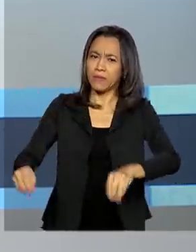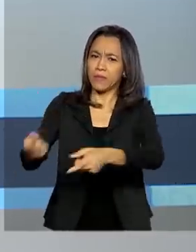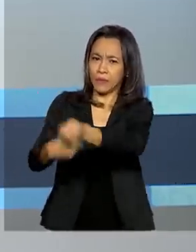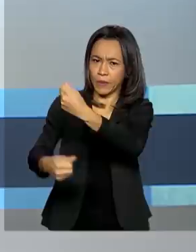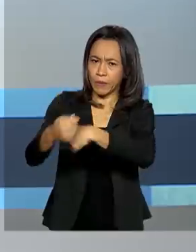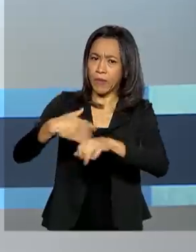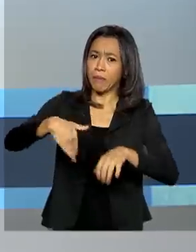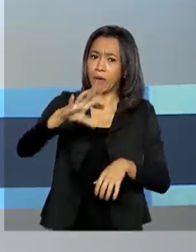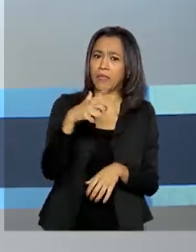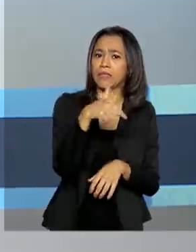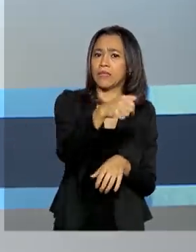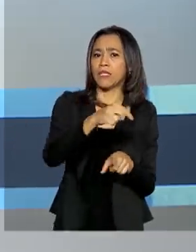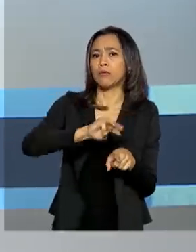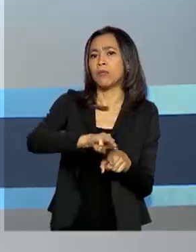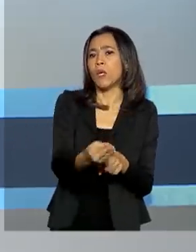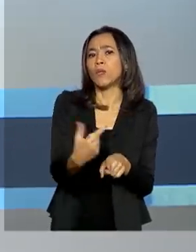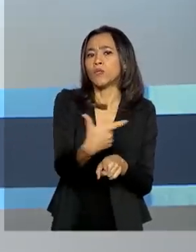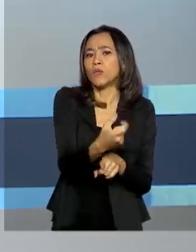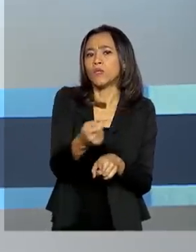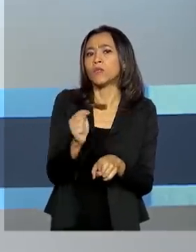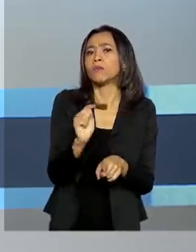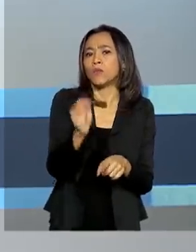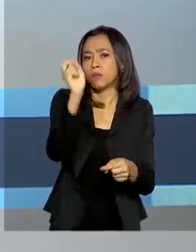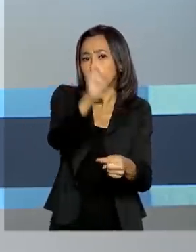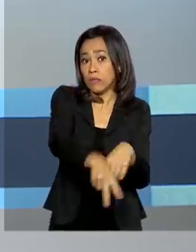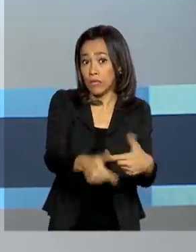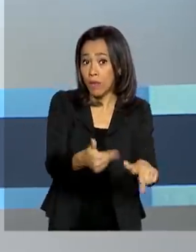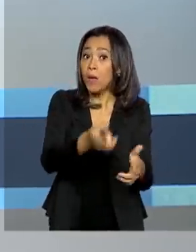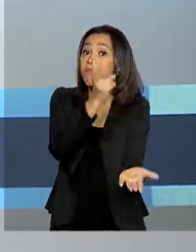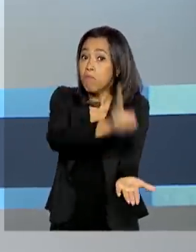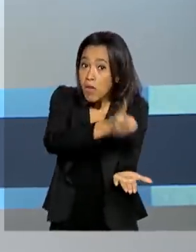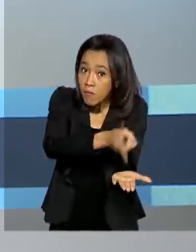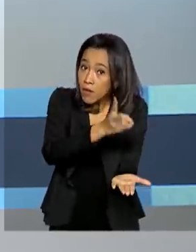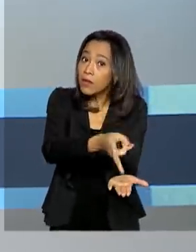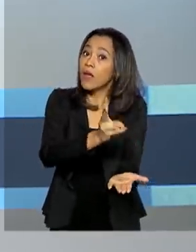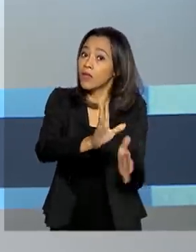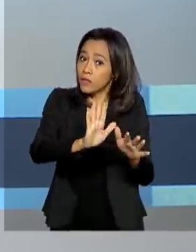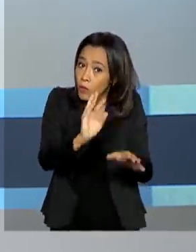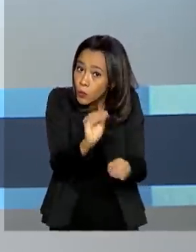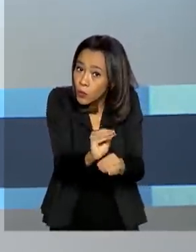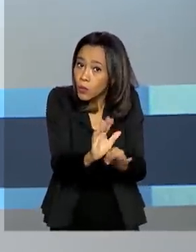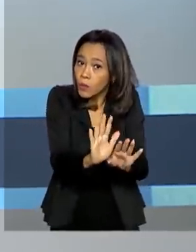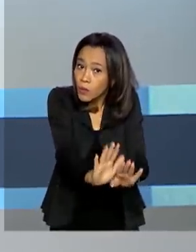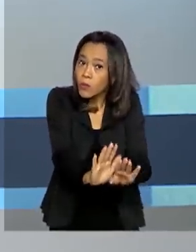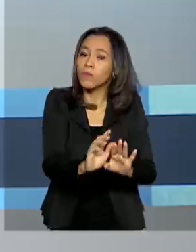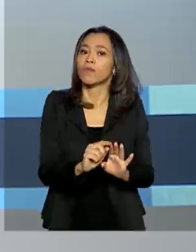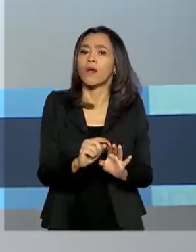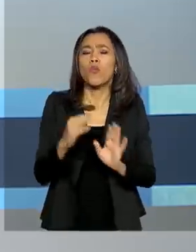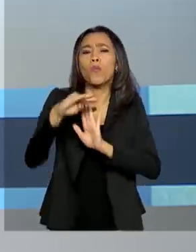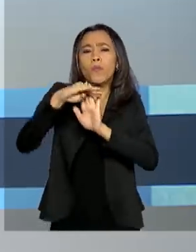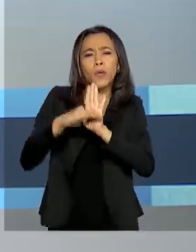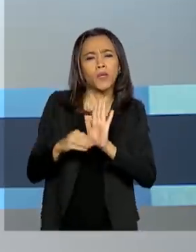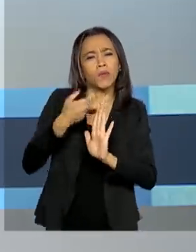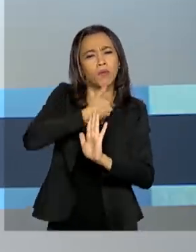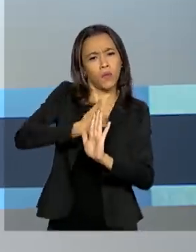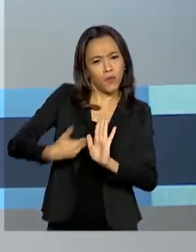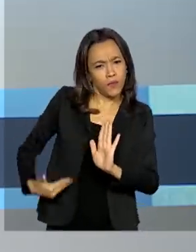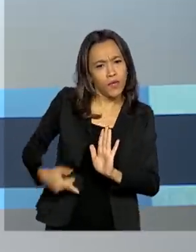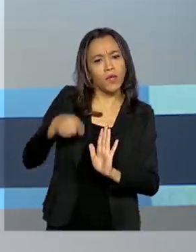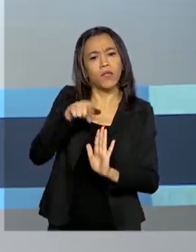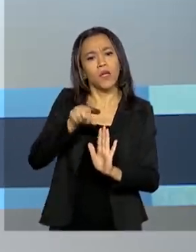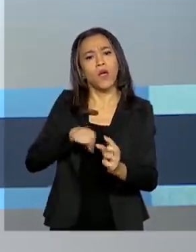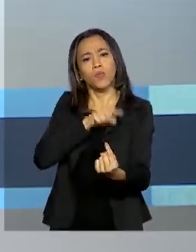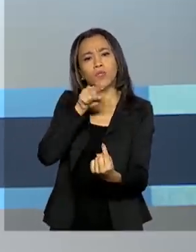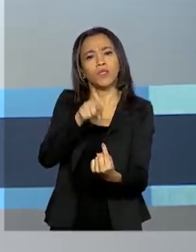7 milhões e 200 mil empregos foram preservados até agora no Brasil. O chamado BEM, Benefício Emergencial para a